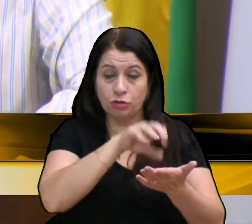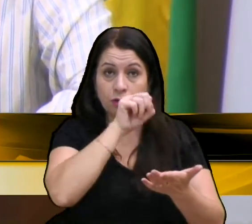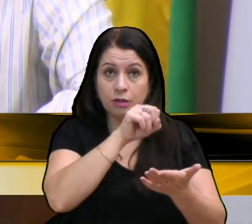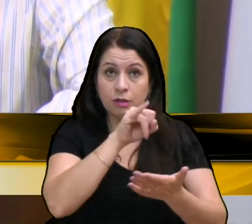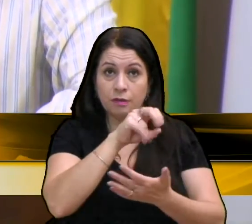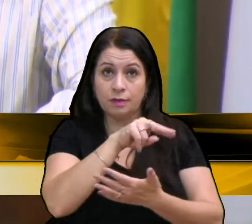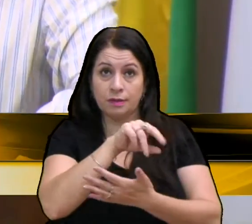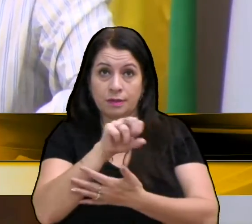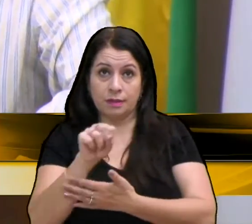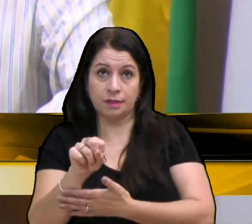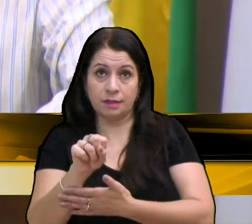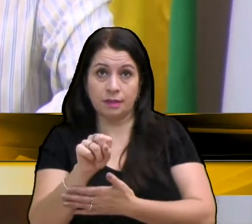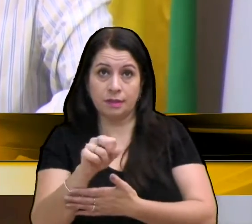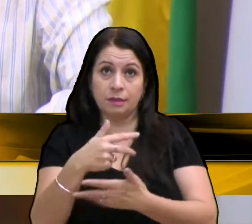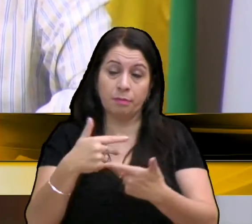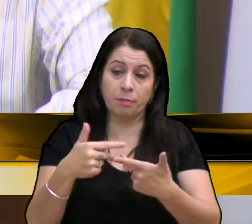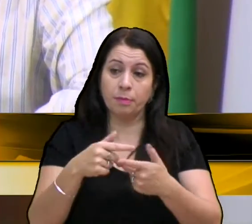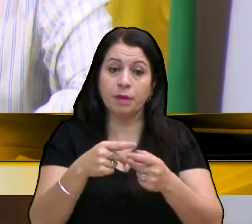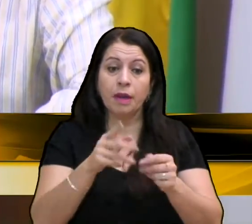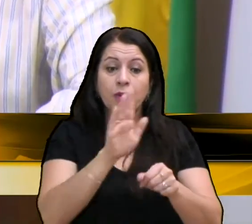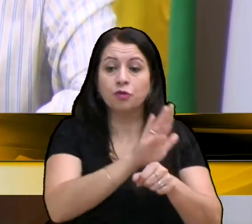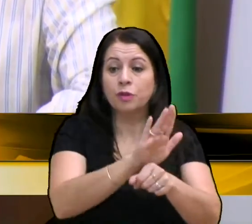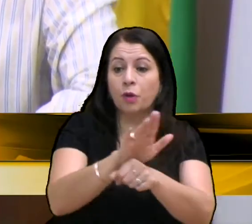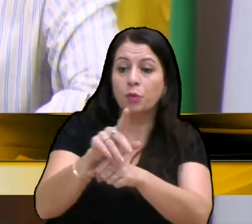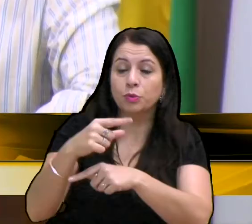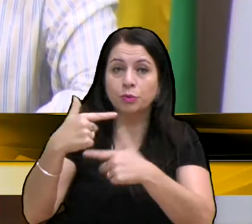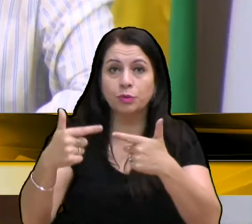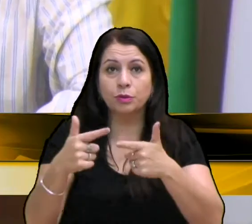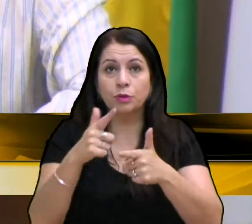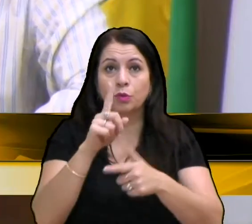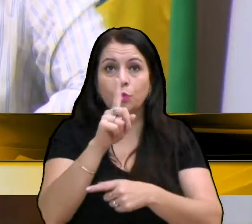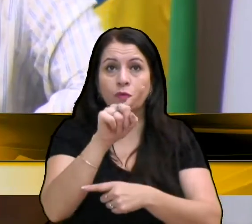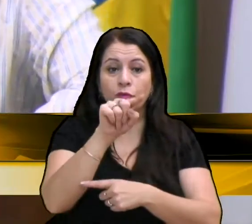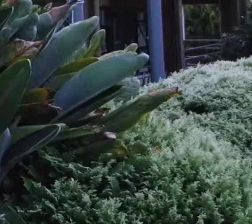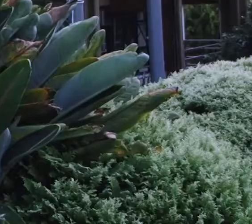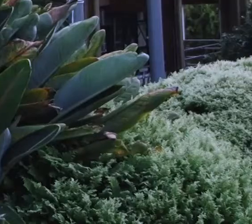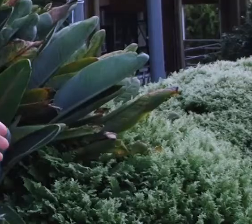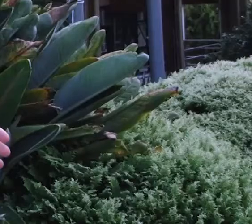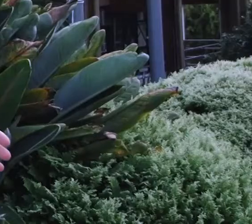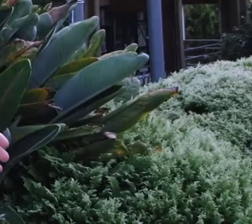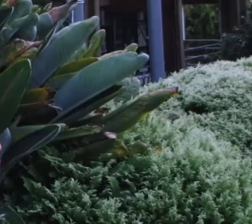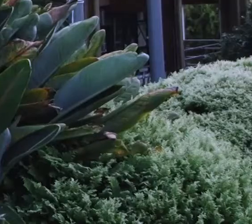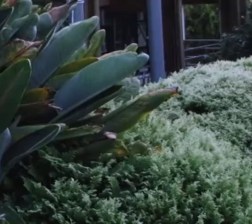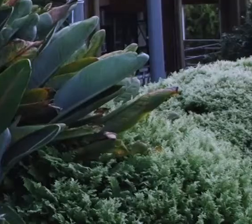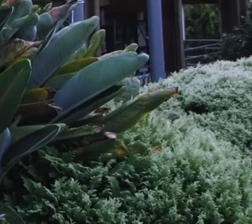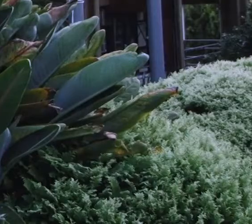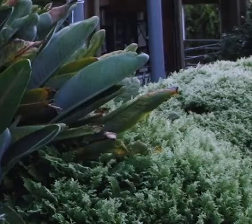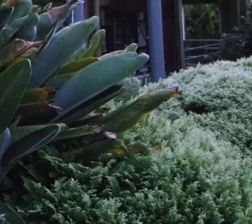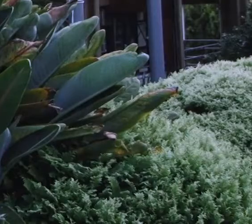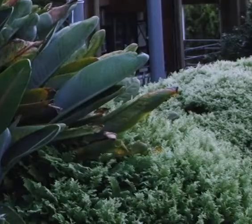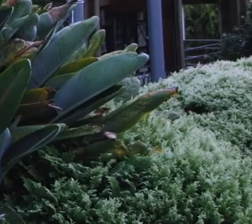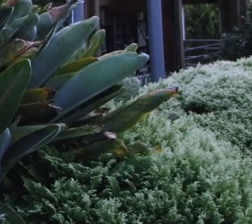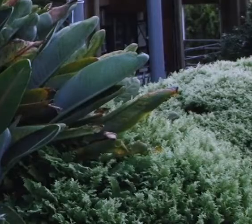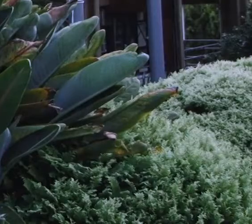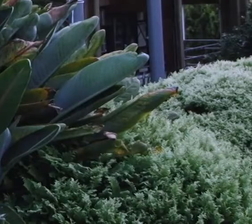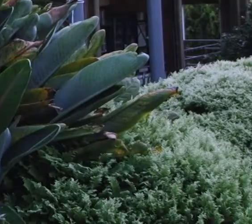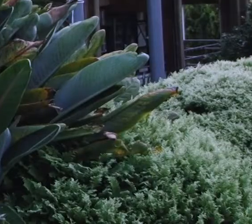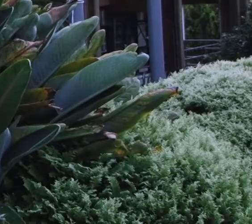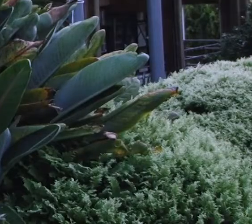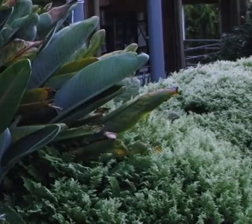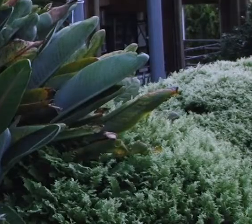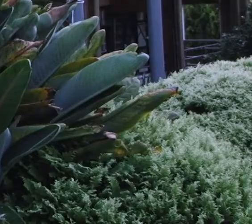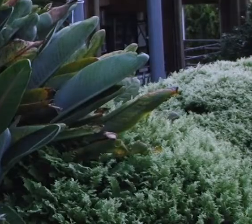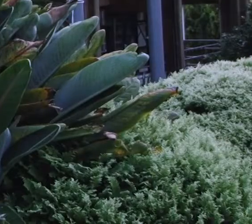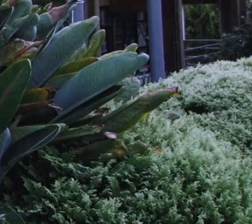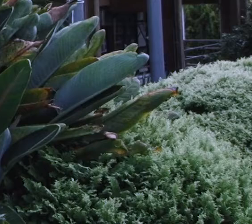Previdência para tapar outros furos, foram 1,5 trilhões de reais. A necessidade de ampliação da linha de ônibus